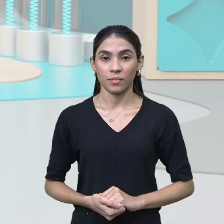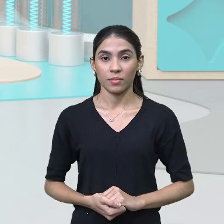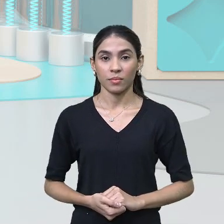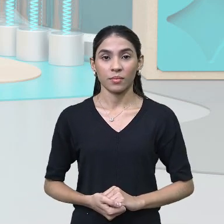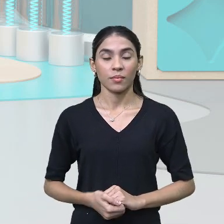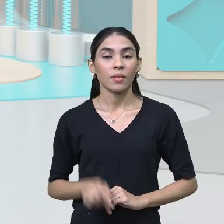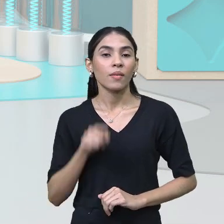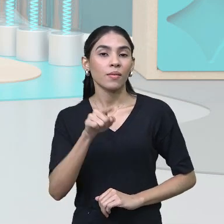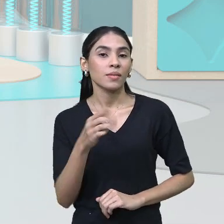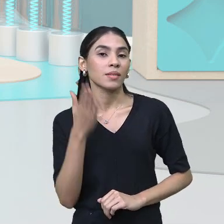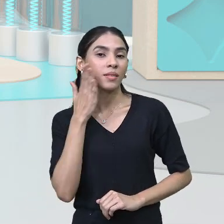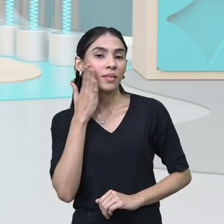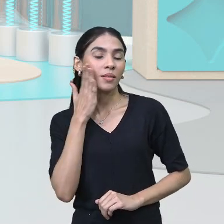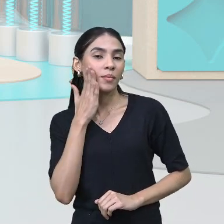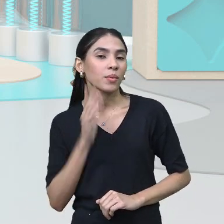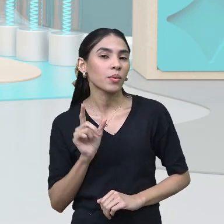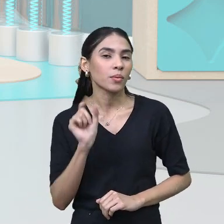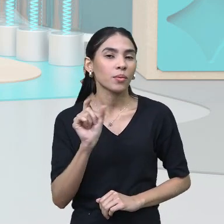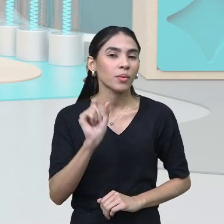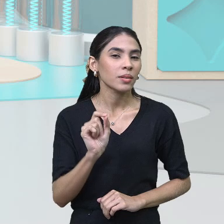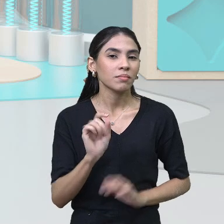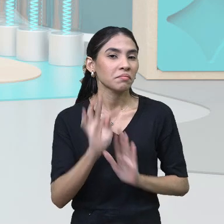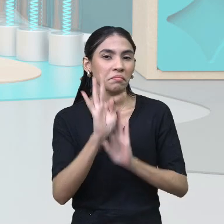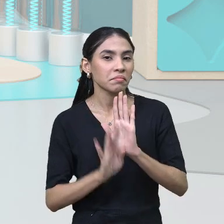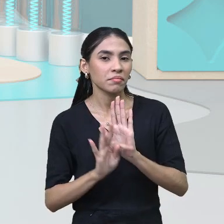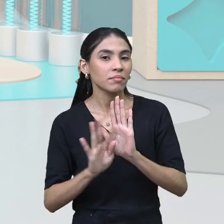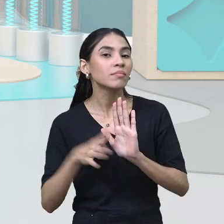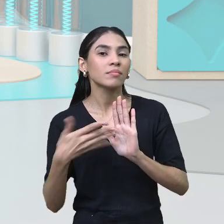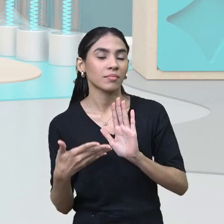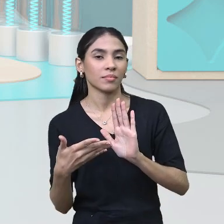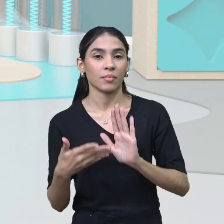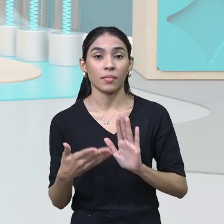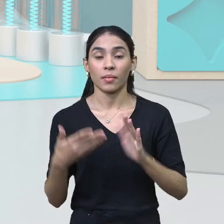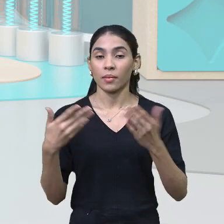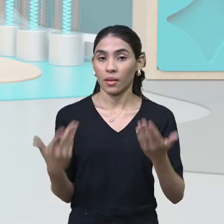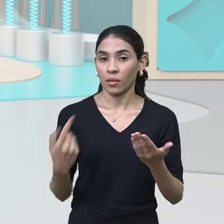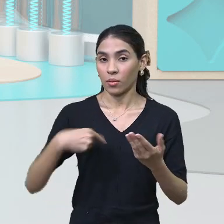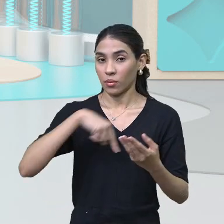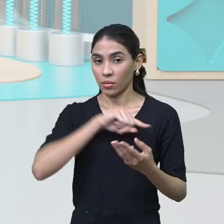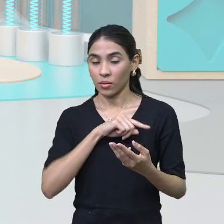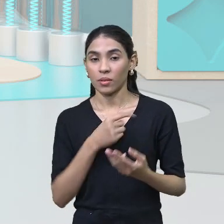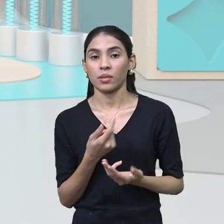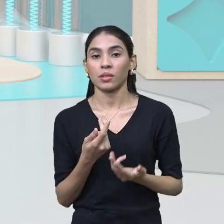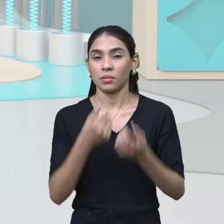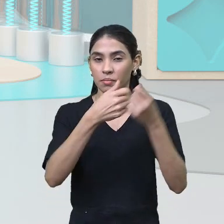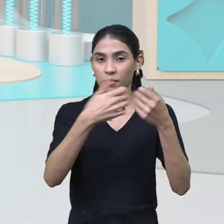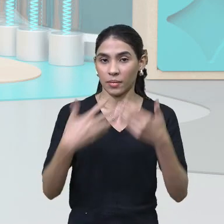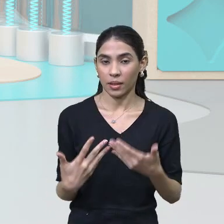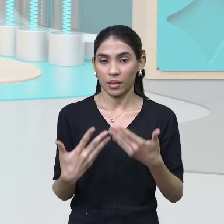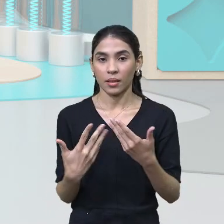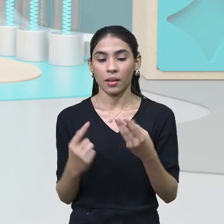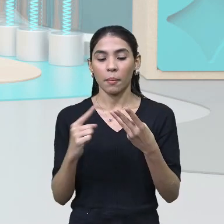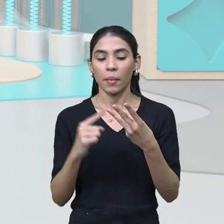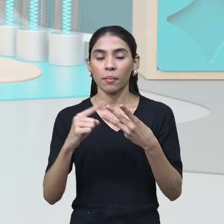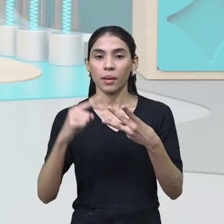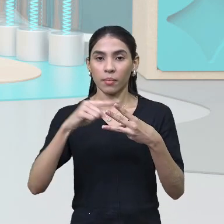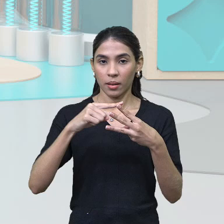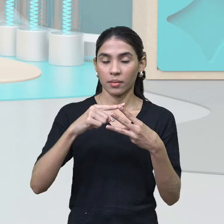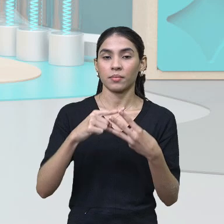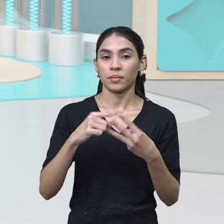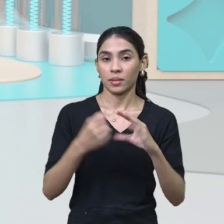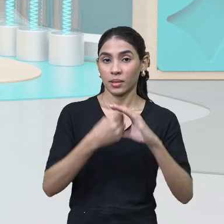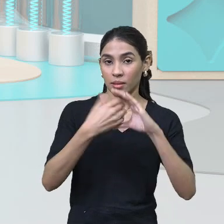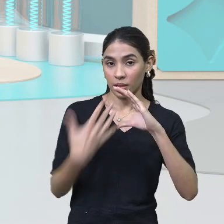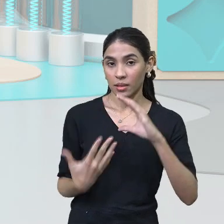Você sabe o que é um texto? Então, para nós falarmos aí sobre esses aspectos